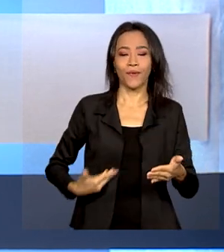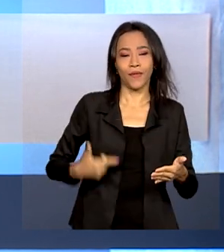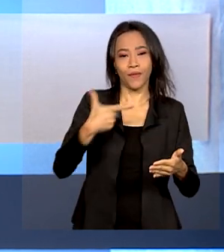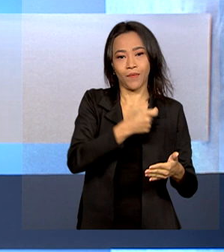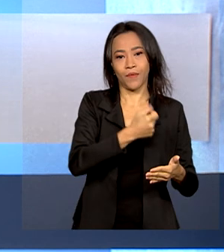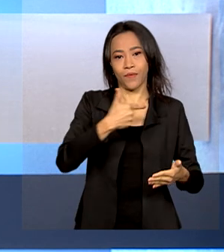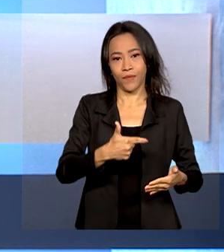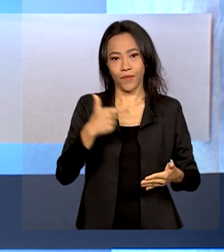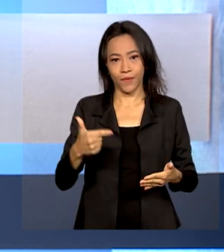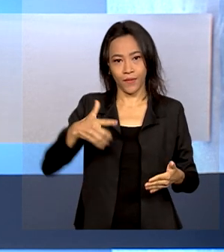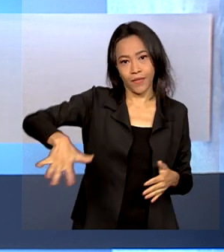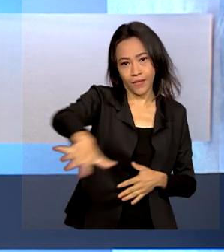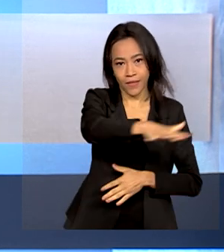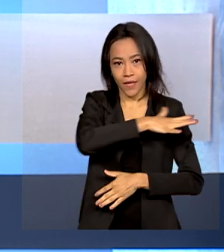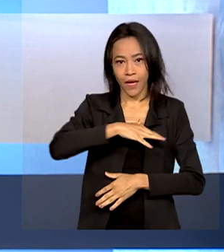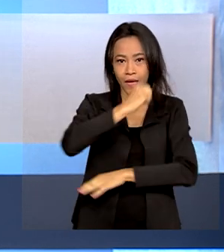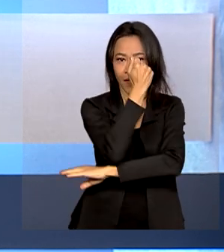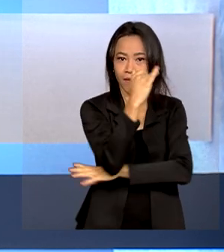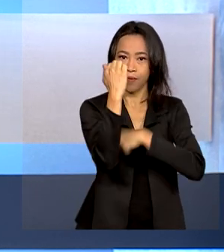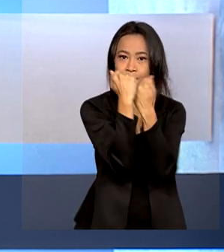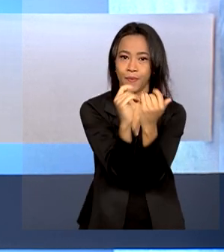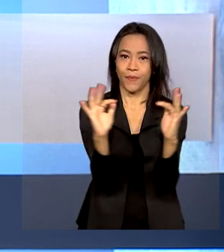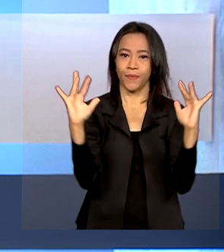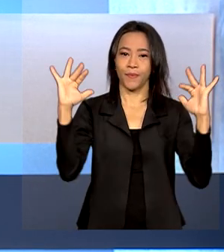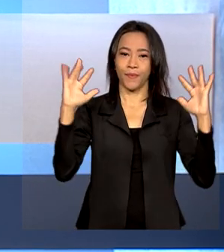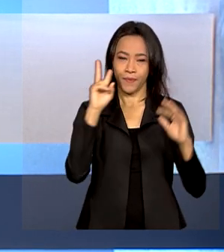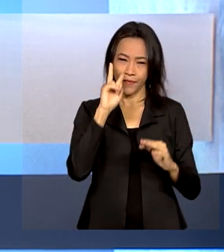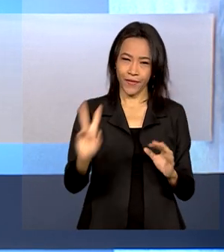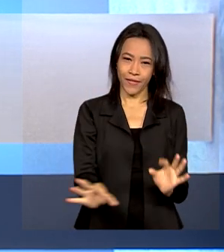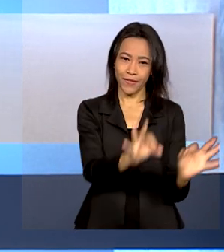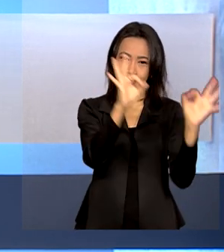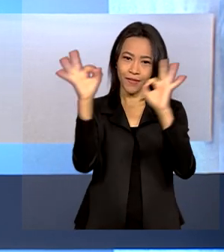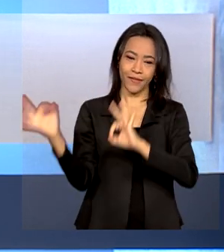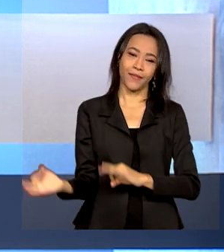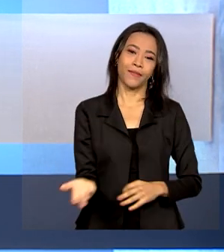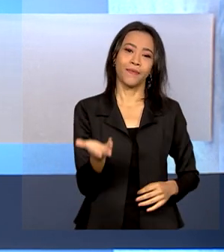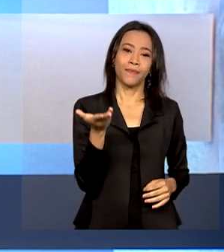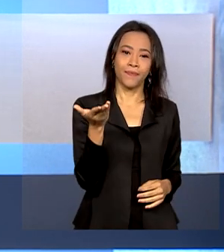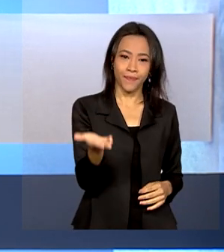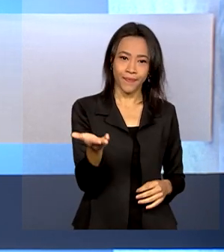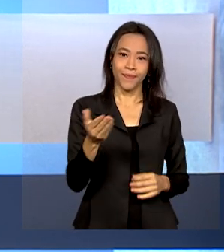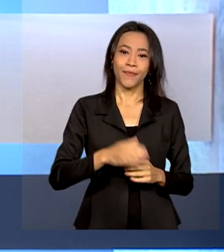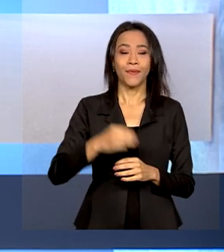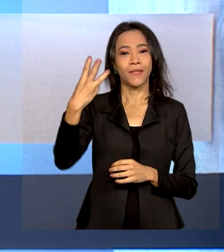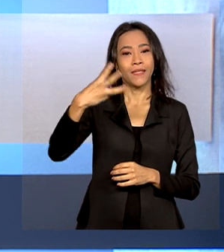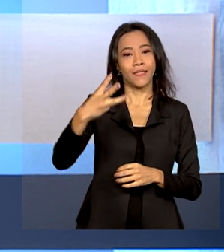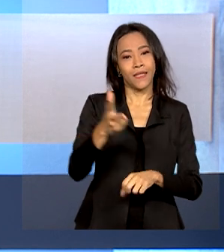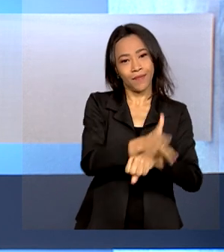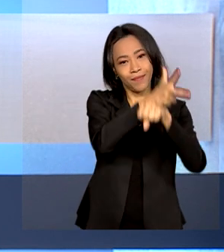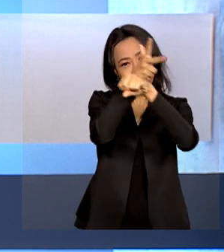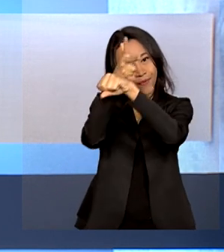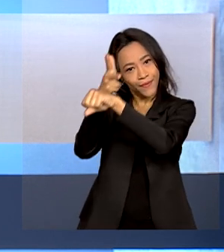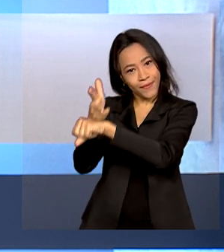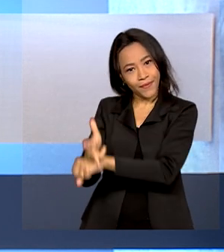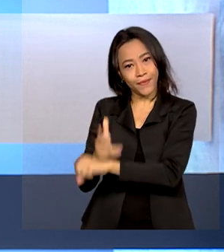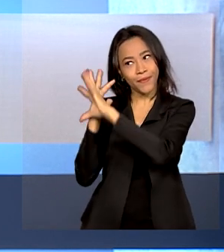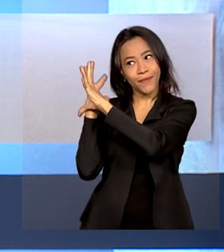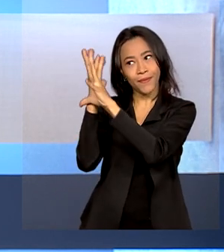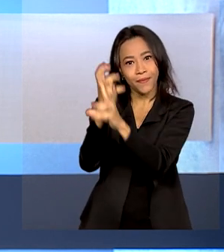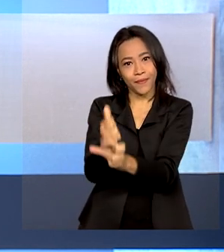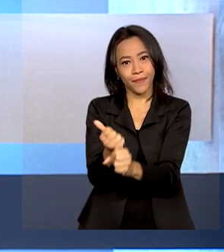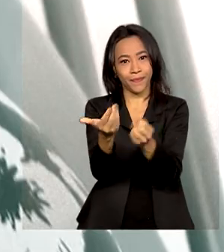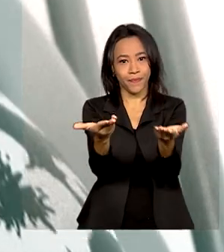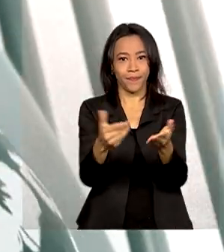na área ambiental. Veja na reportagem de Márcia Fernandes no terceiro episódio da nossa retrospectiva.